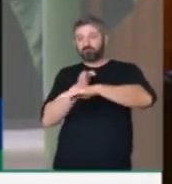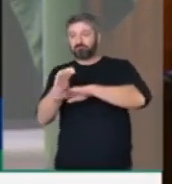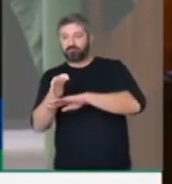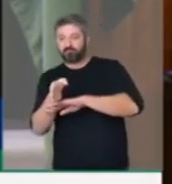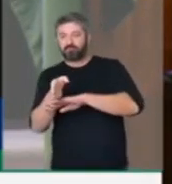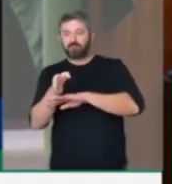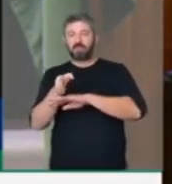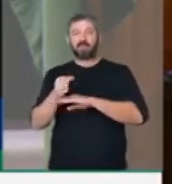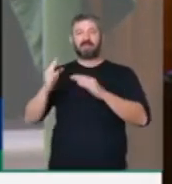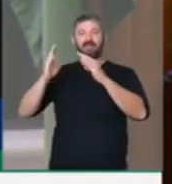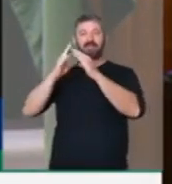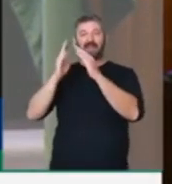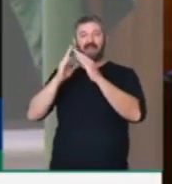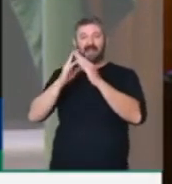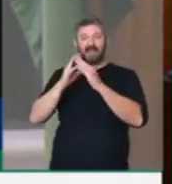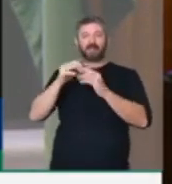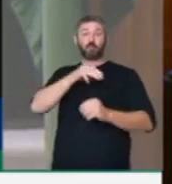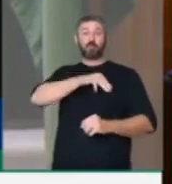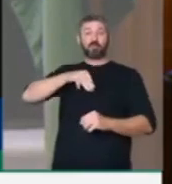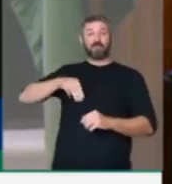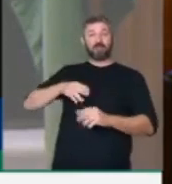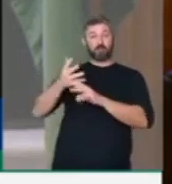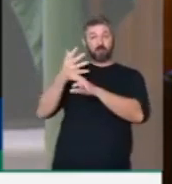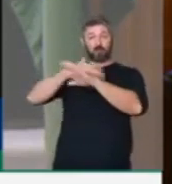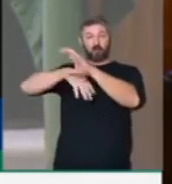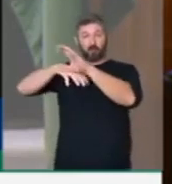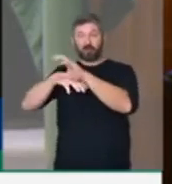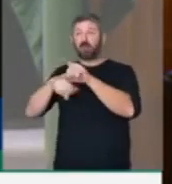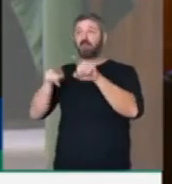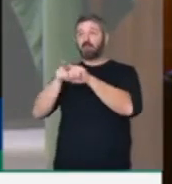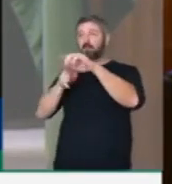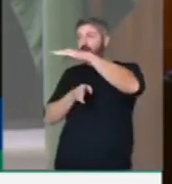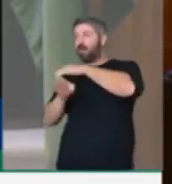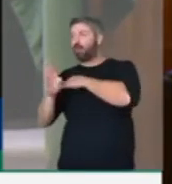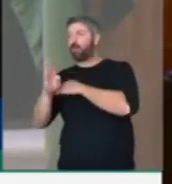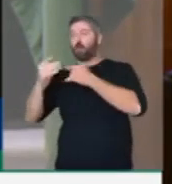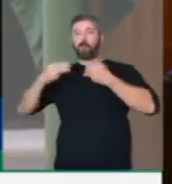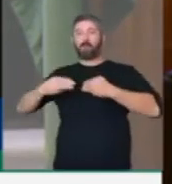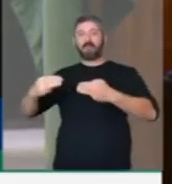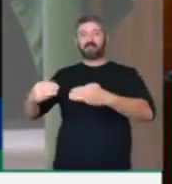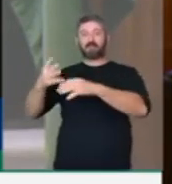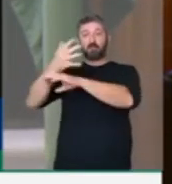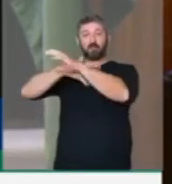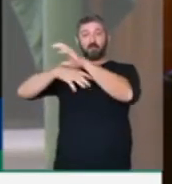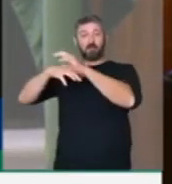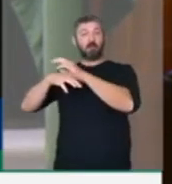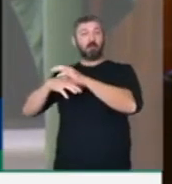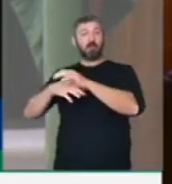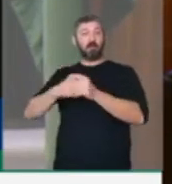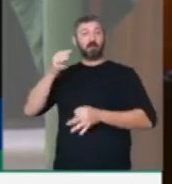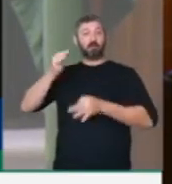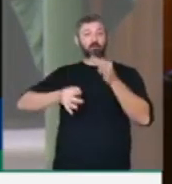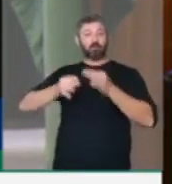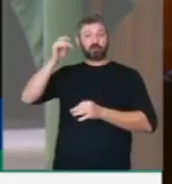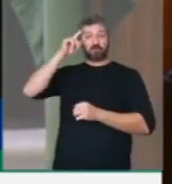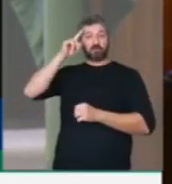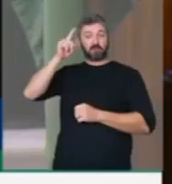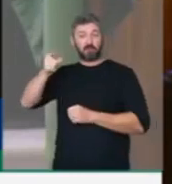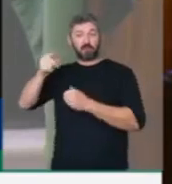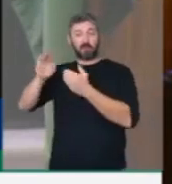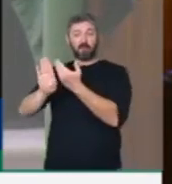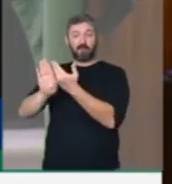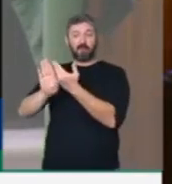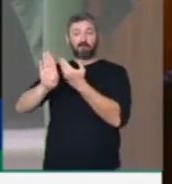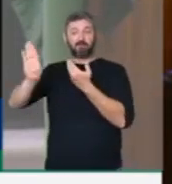Ministro do Meio Ambiente, também nas dependências do Ministério e uma intervenção da Justiça mandando afastar o